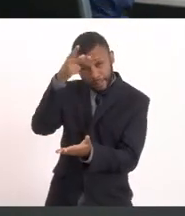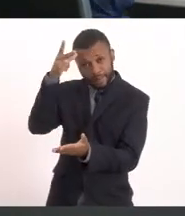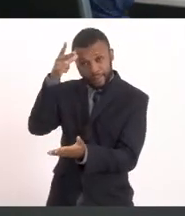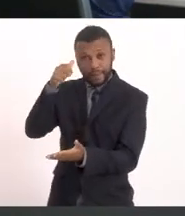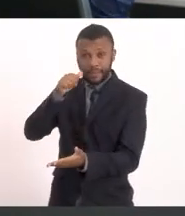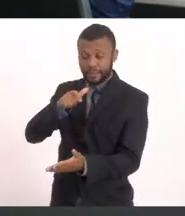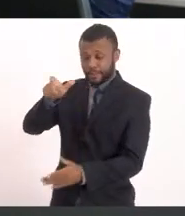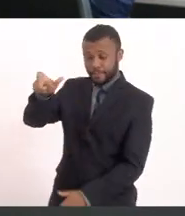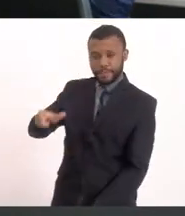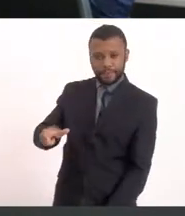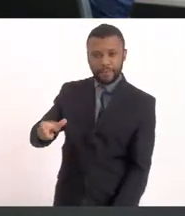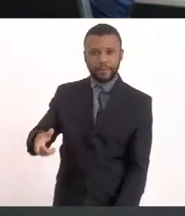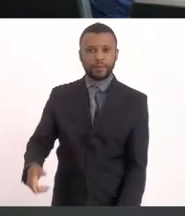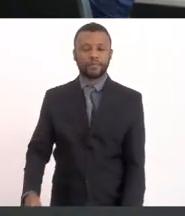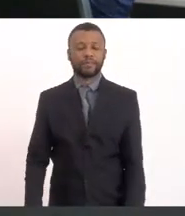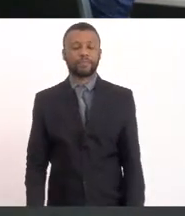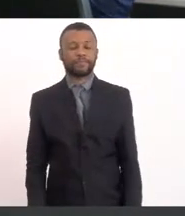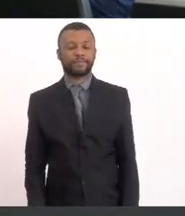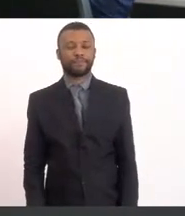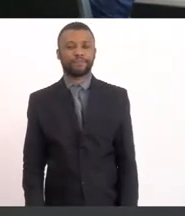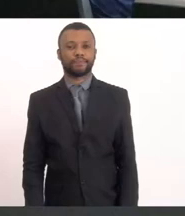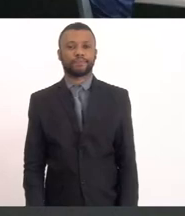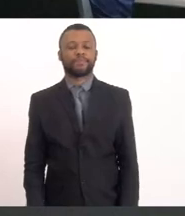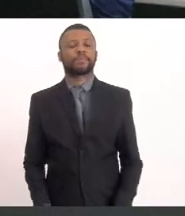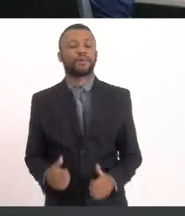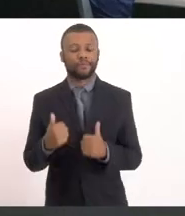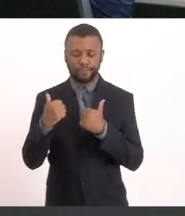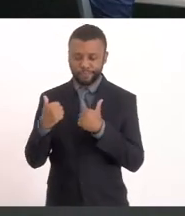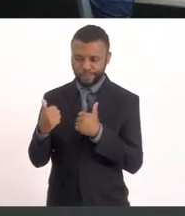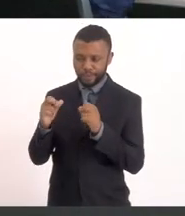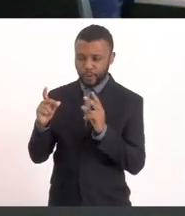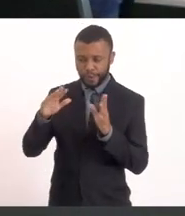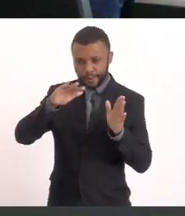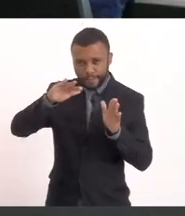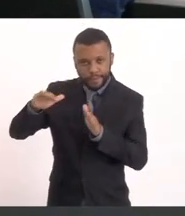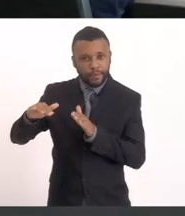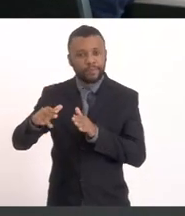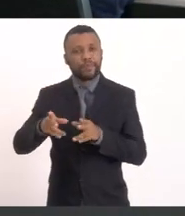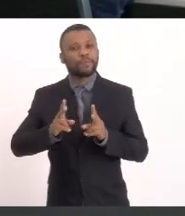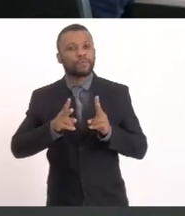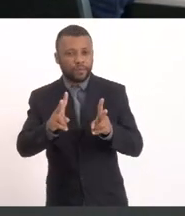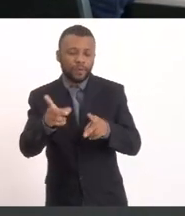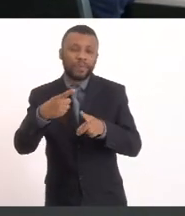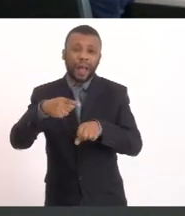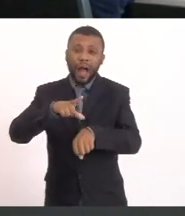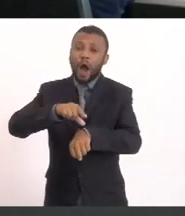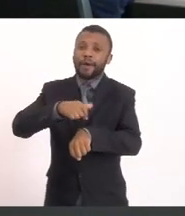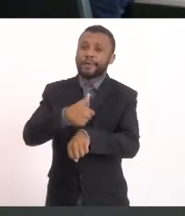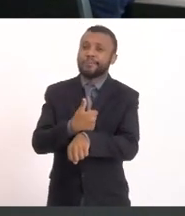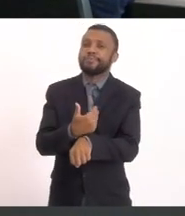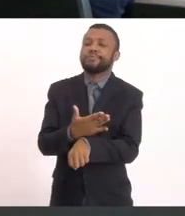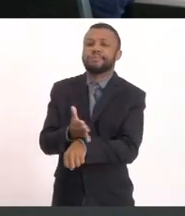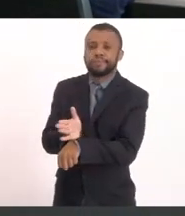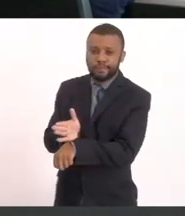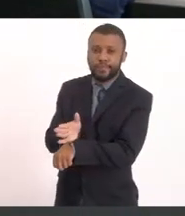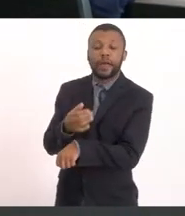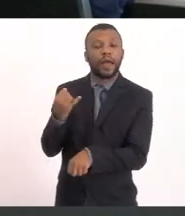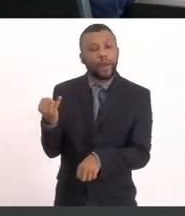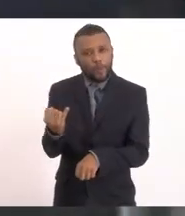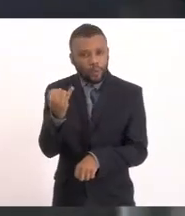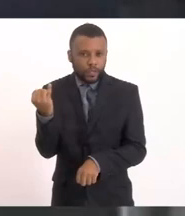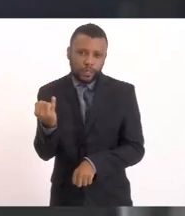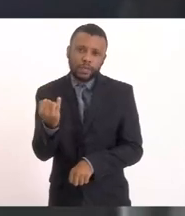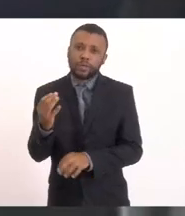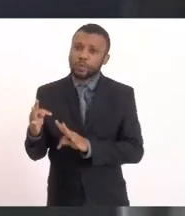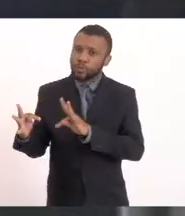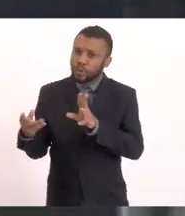Muito obrigado Aníbal Vamos lá Dando prosseguimento É que A hora já está avançando E eu acho que É importante Todos que